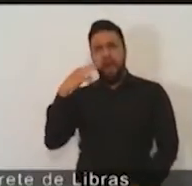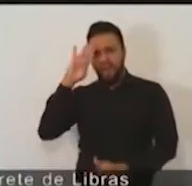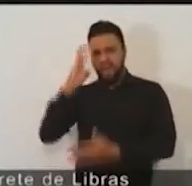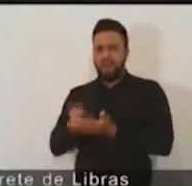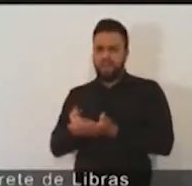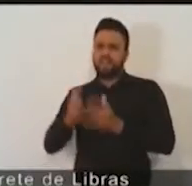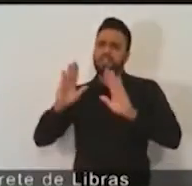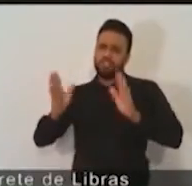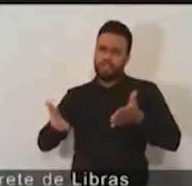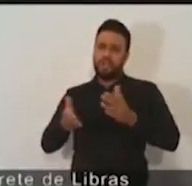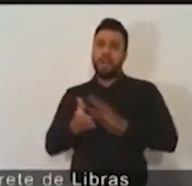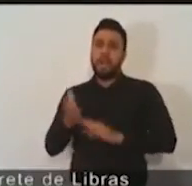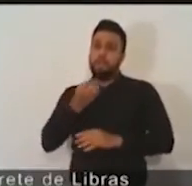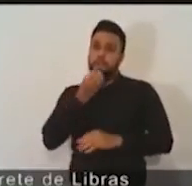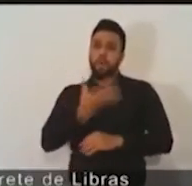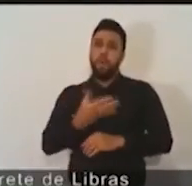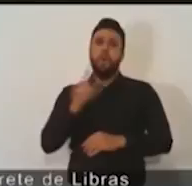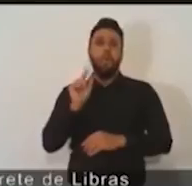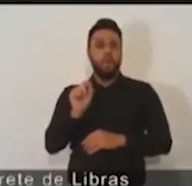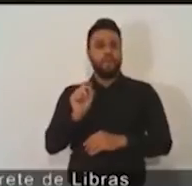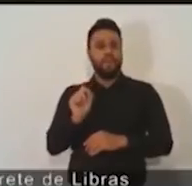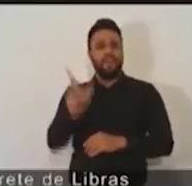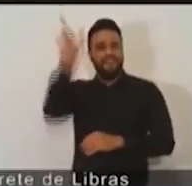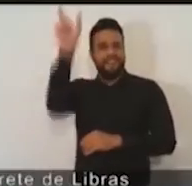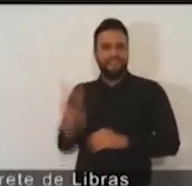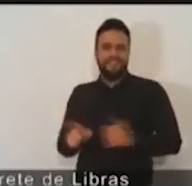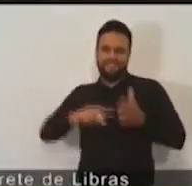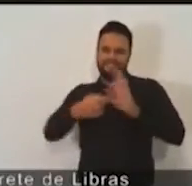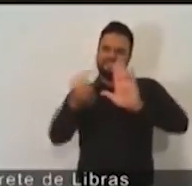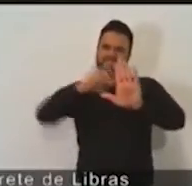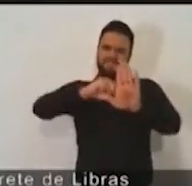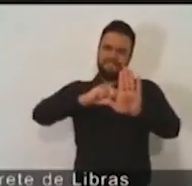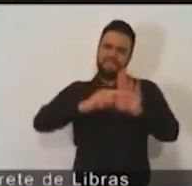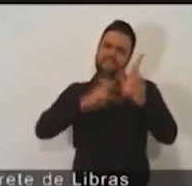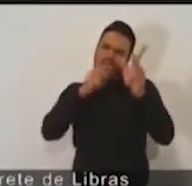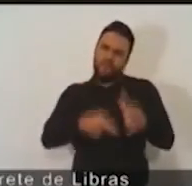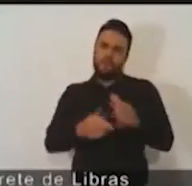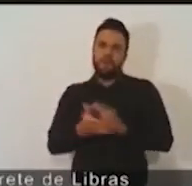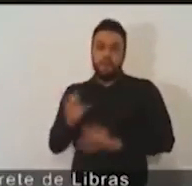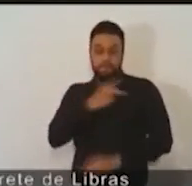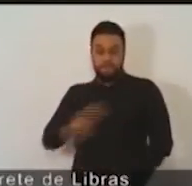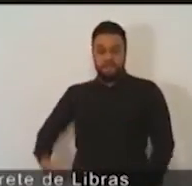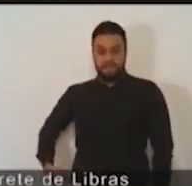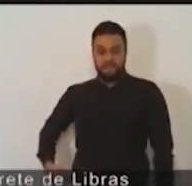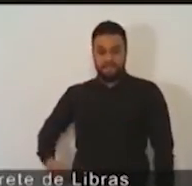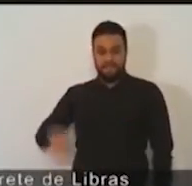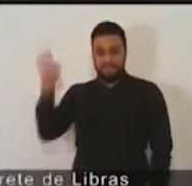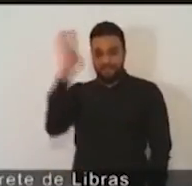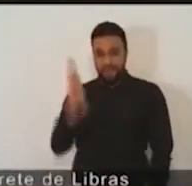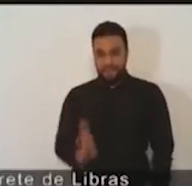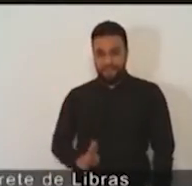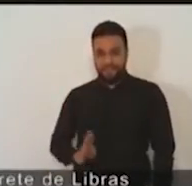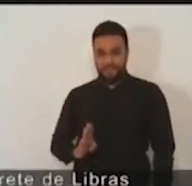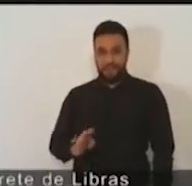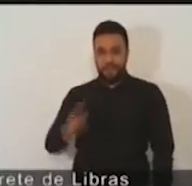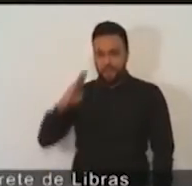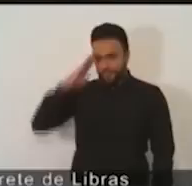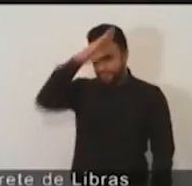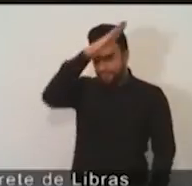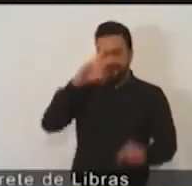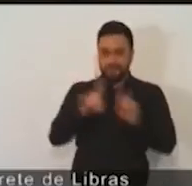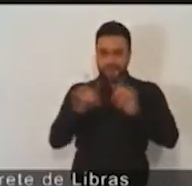-aventurado o Presidente da República do Brasil. Bem-aventurada a família do Presidente da República do Brasil.